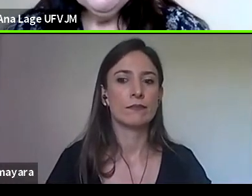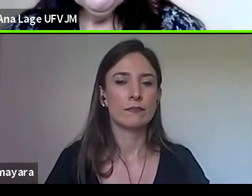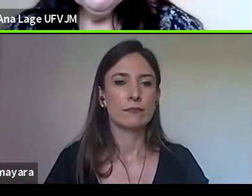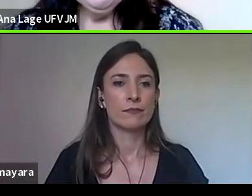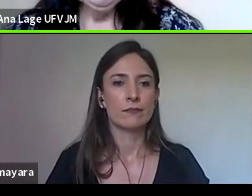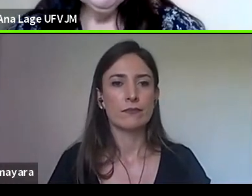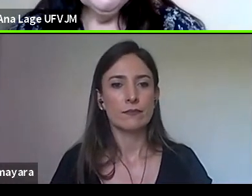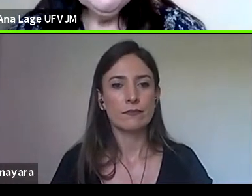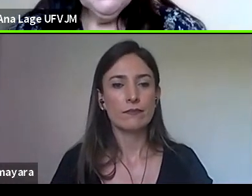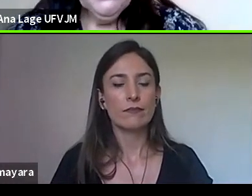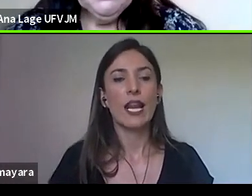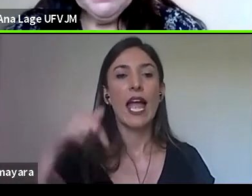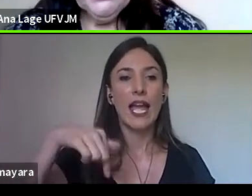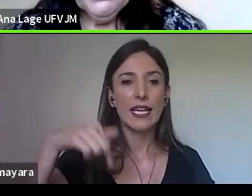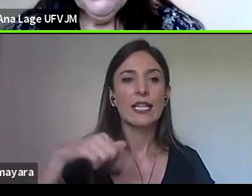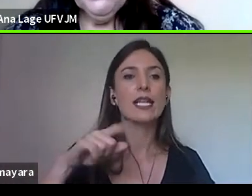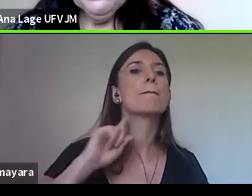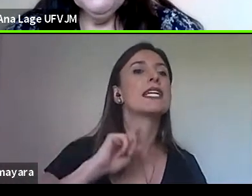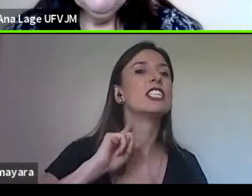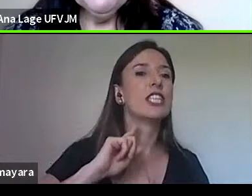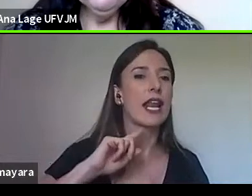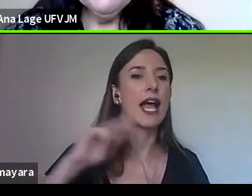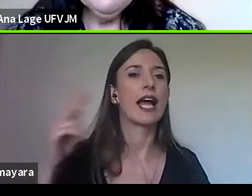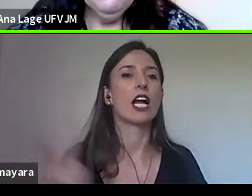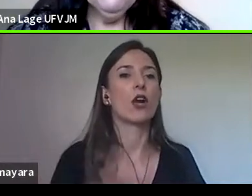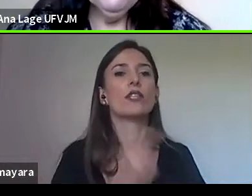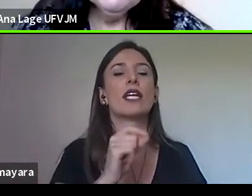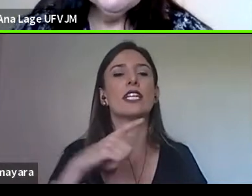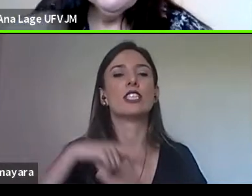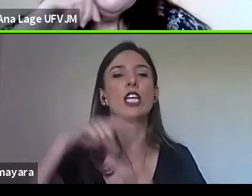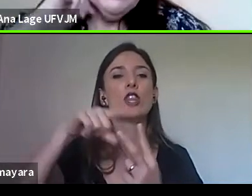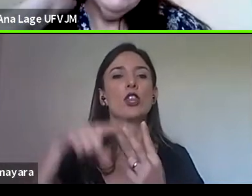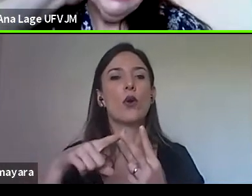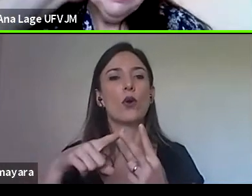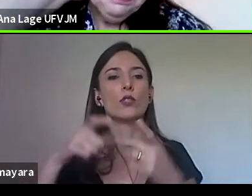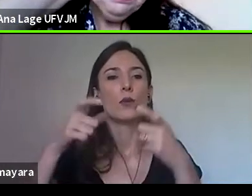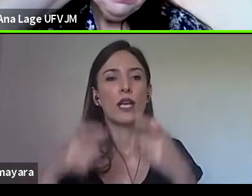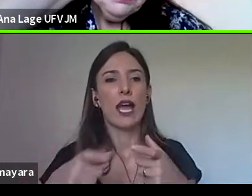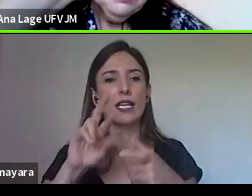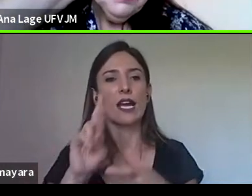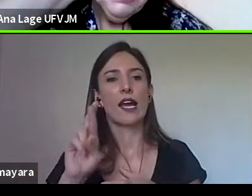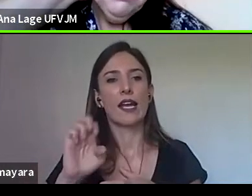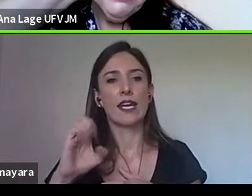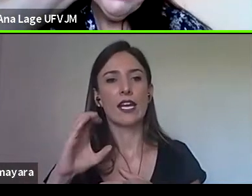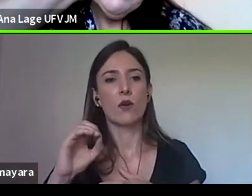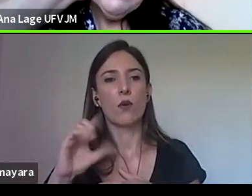a gente teve em Minas Gerais dois recolhimentos, que foi o recolhimento de Macauvas, fundado em